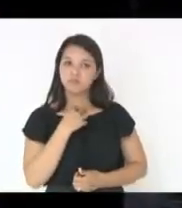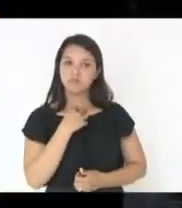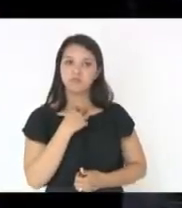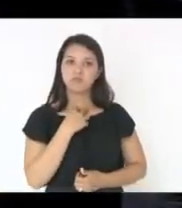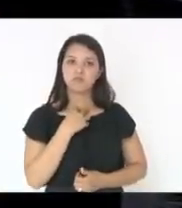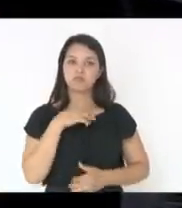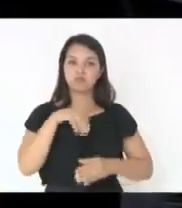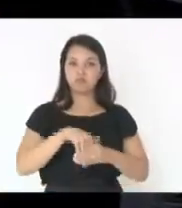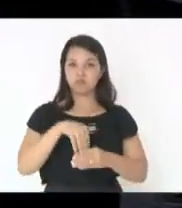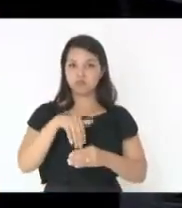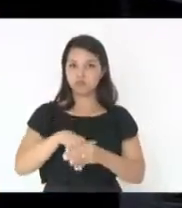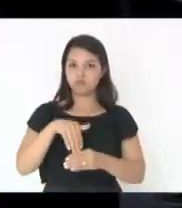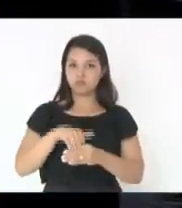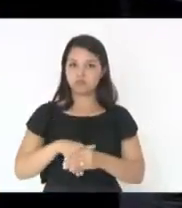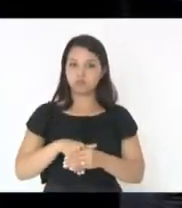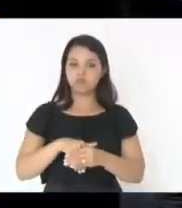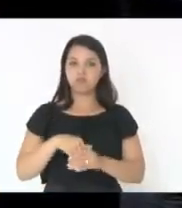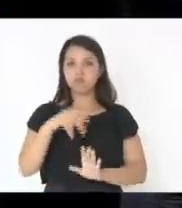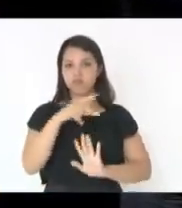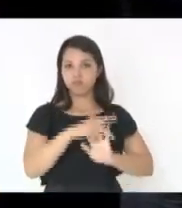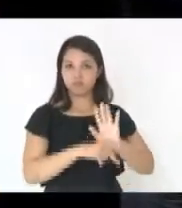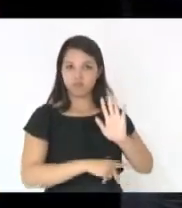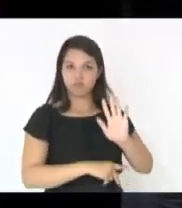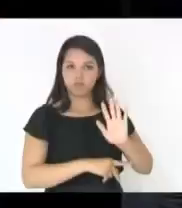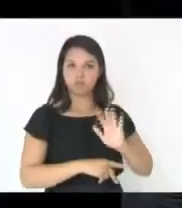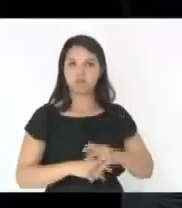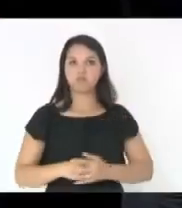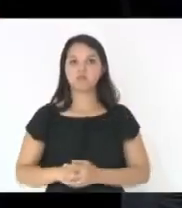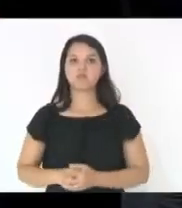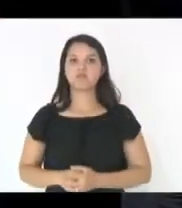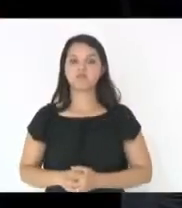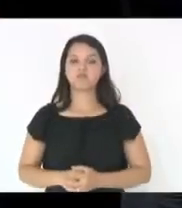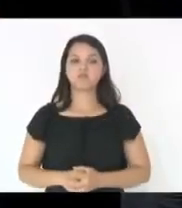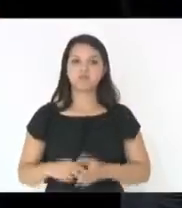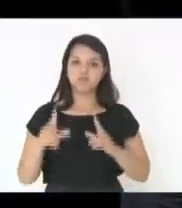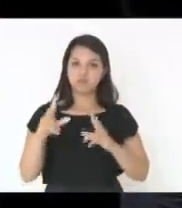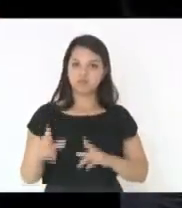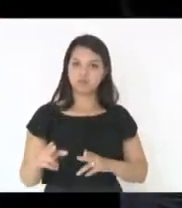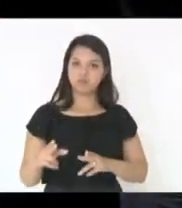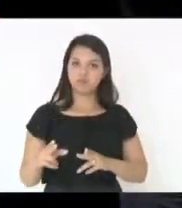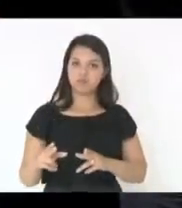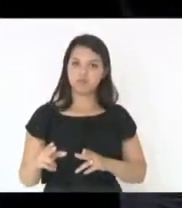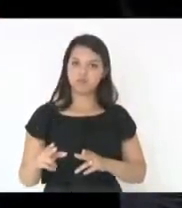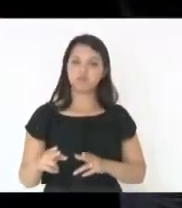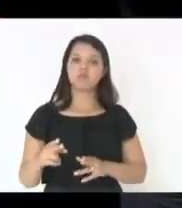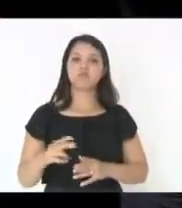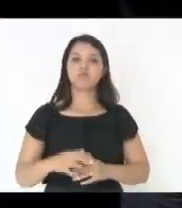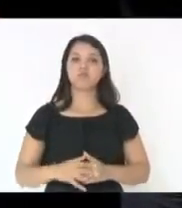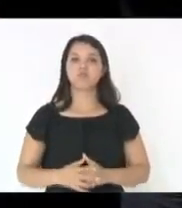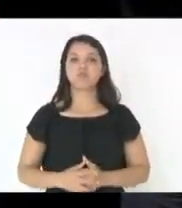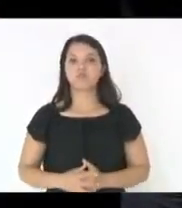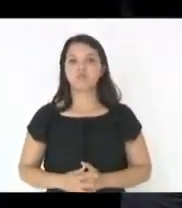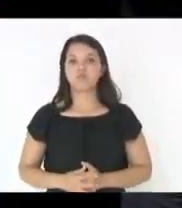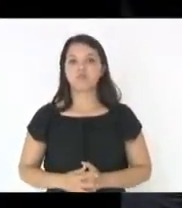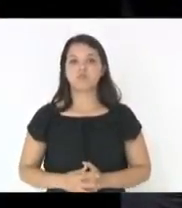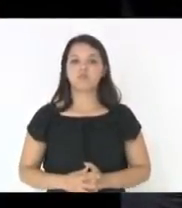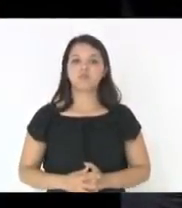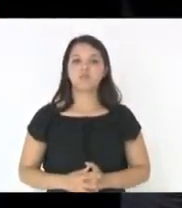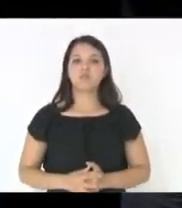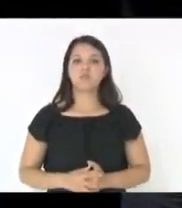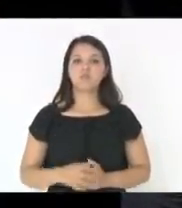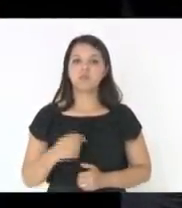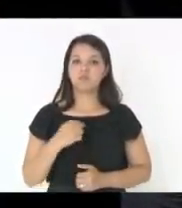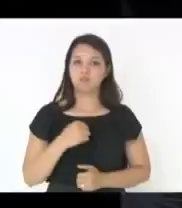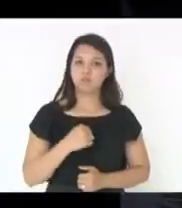votar aqui projetos dessa natureza. A razão pela qual, não no mérito,